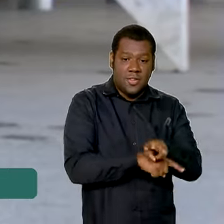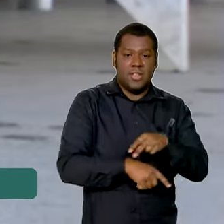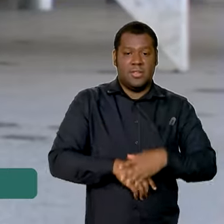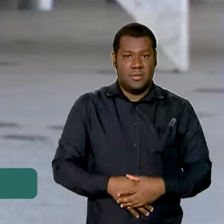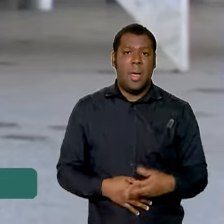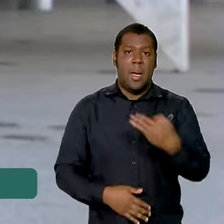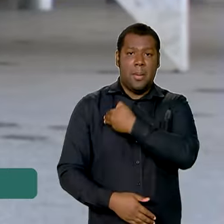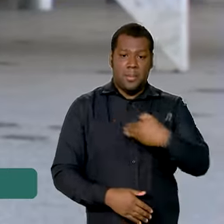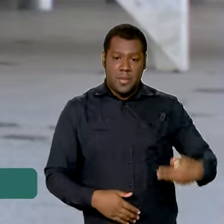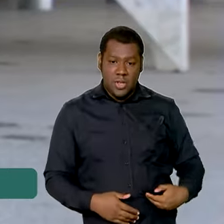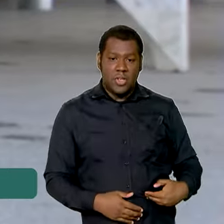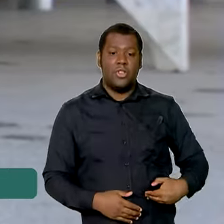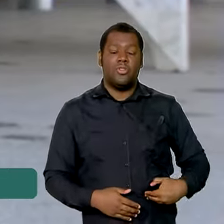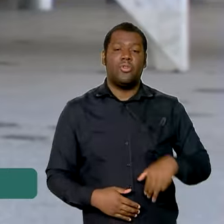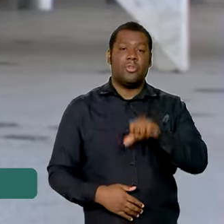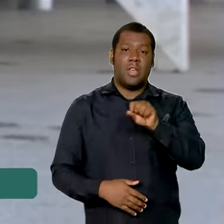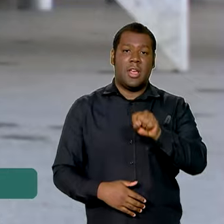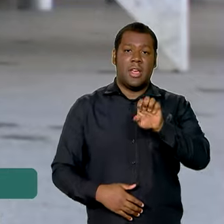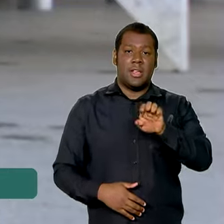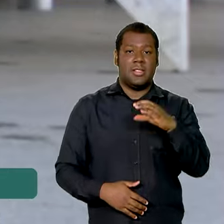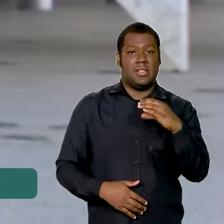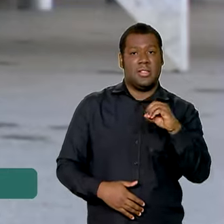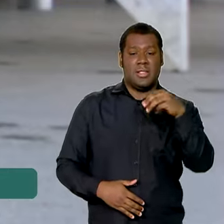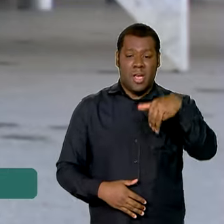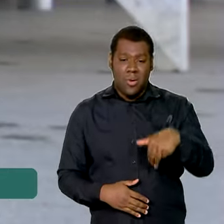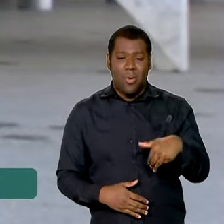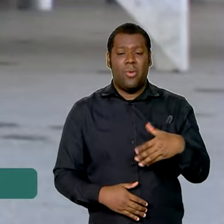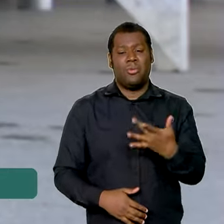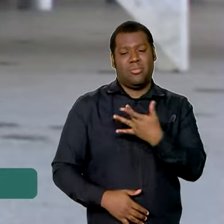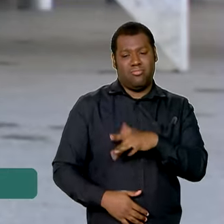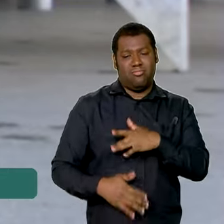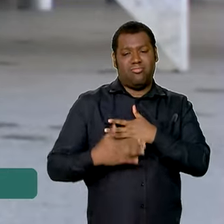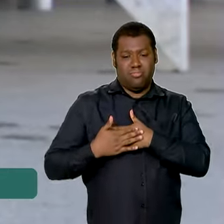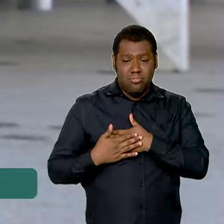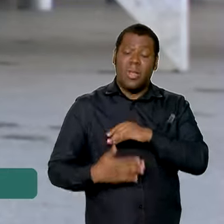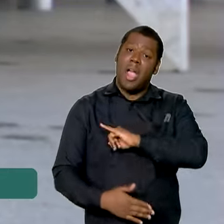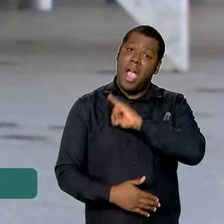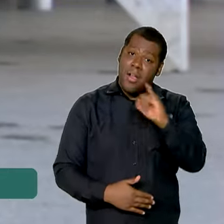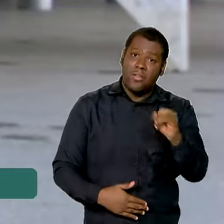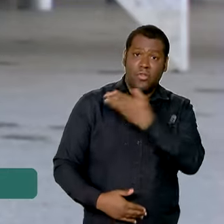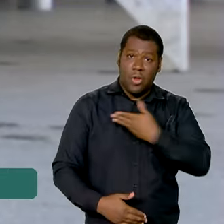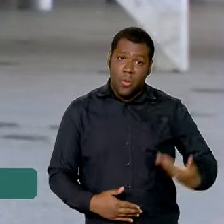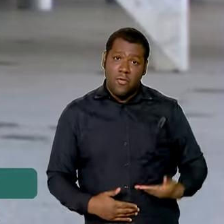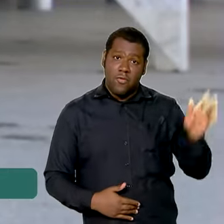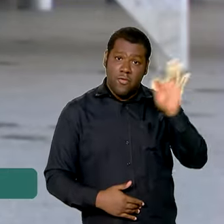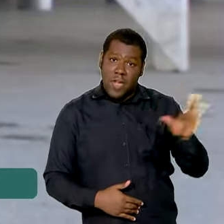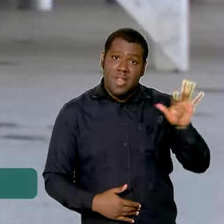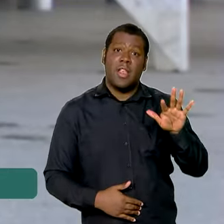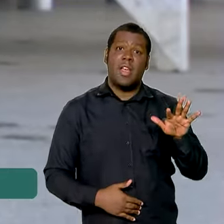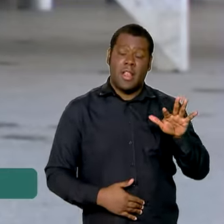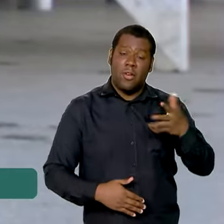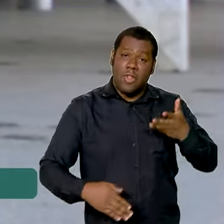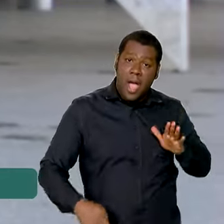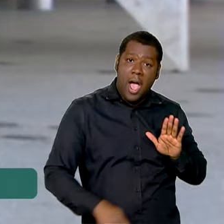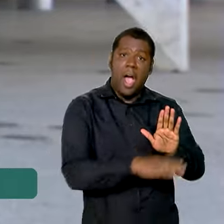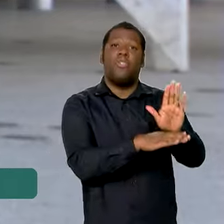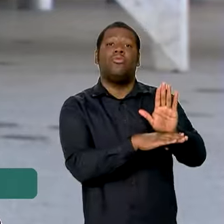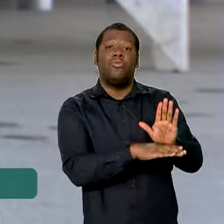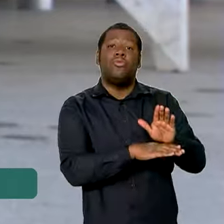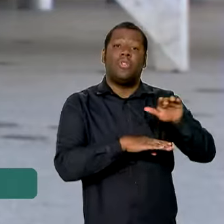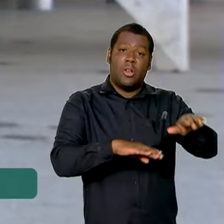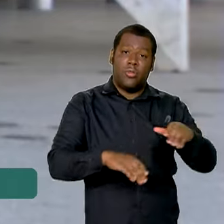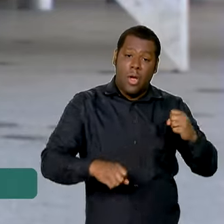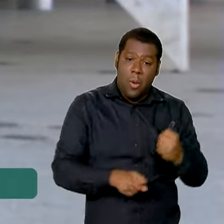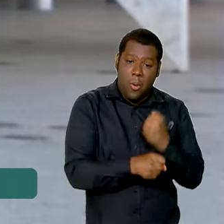Paulo Pimenta, lamentou as mortes e disse que o governo vai prestar apoio humanitário e ajudar no trabalho de limpeza e